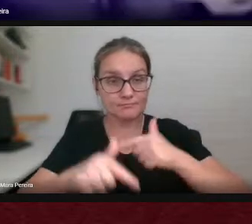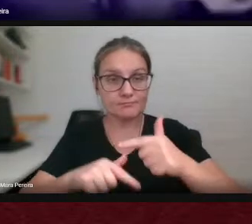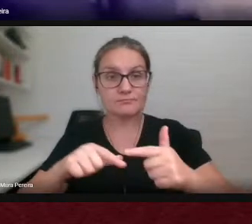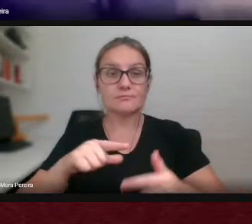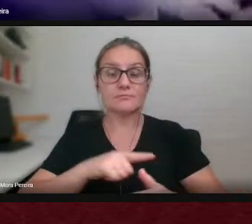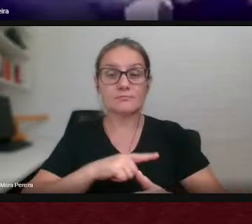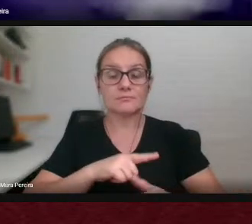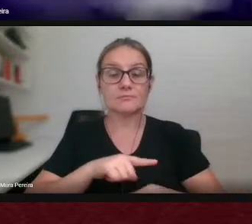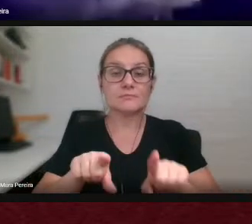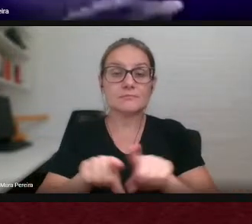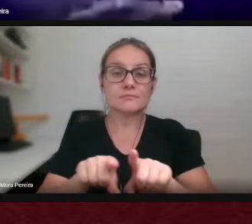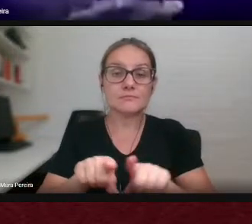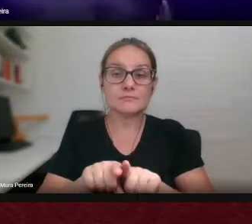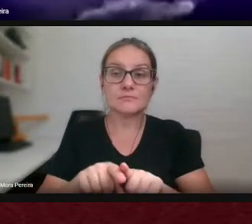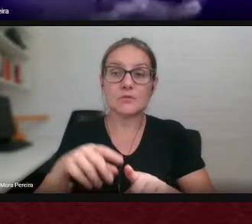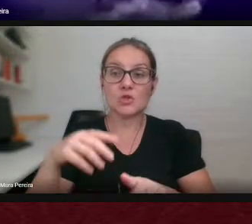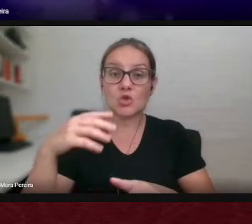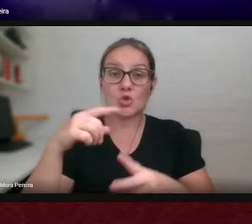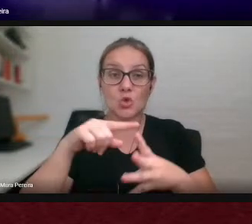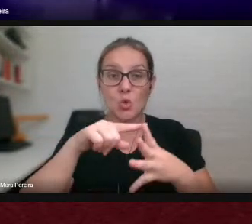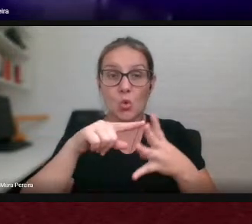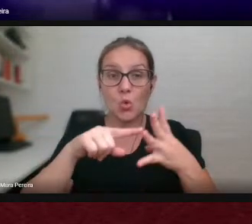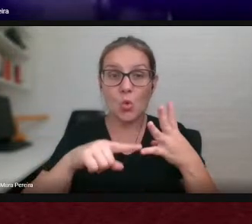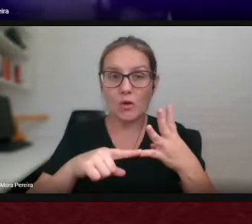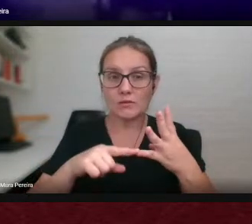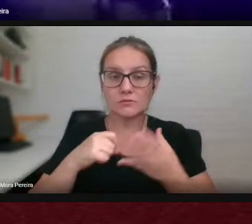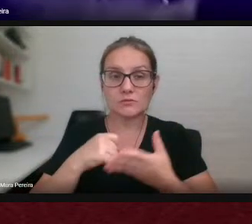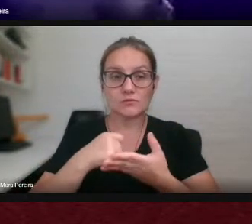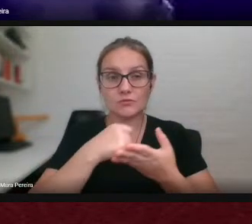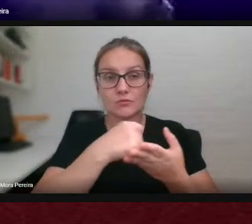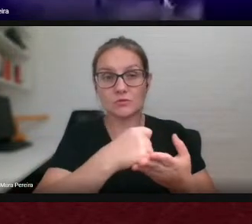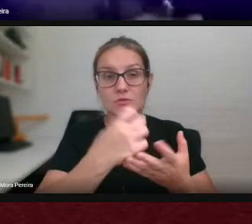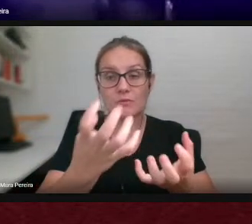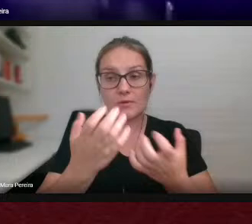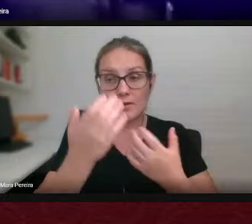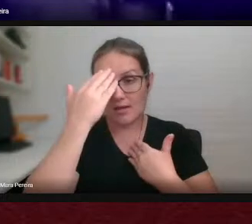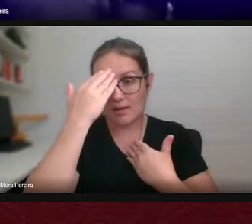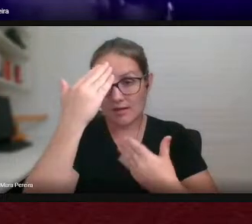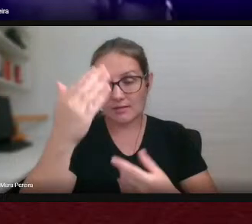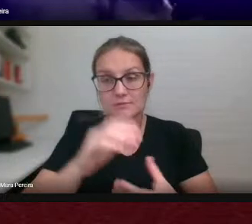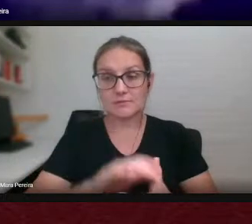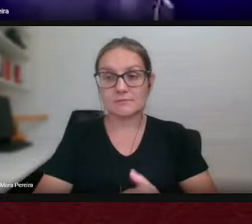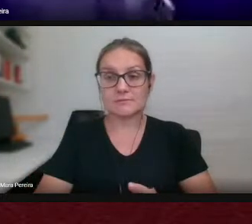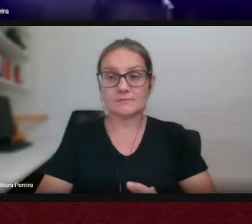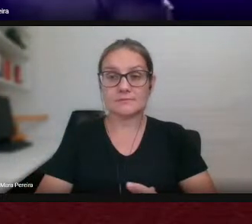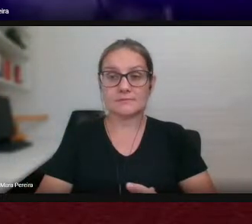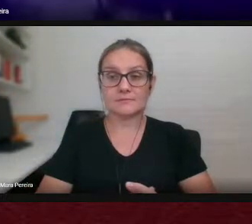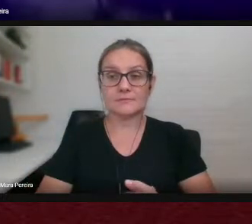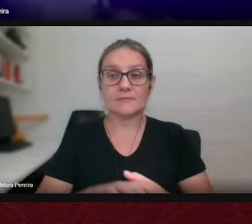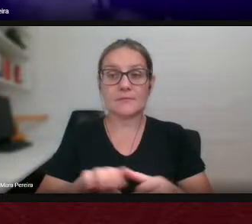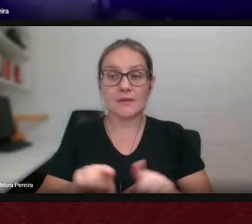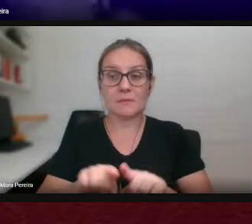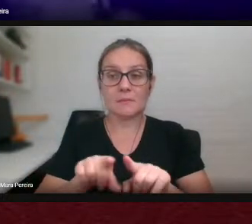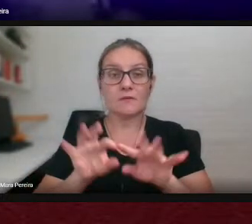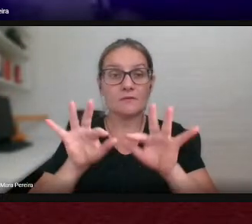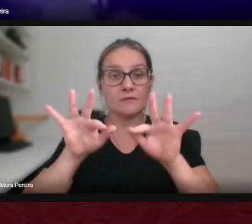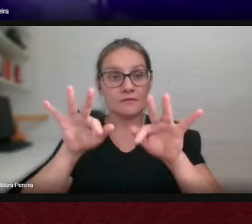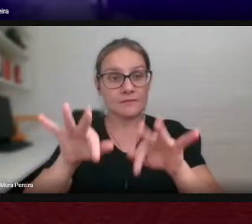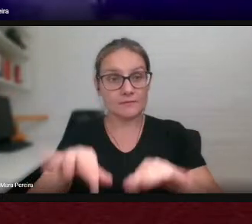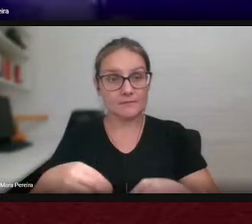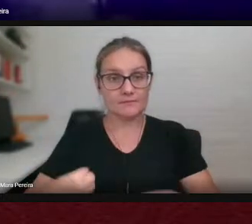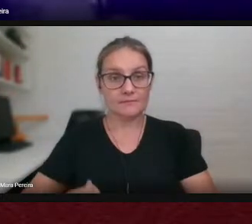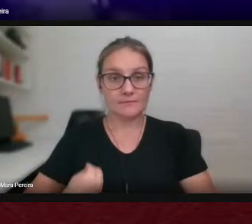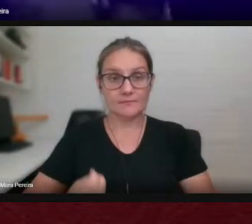impulso de quatro forças perenes que eu quero agradecer nominalmente e encerro a minha participação